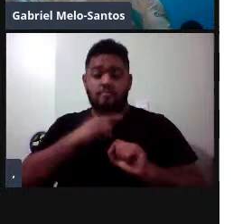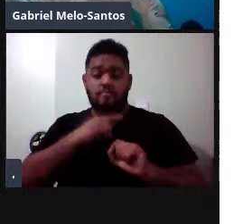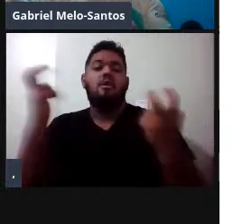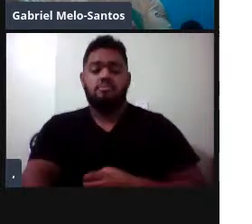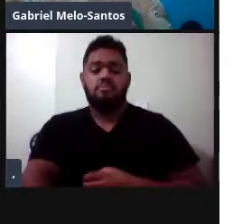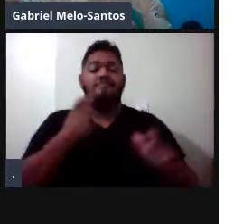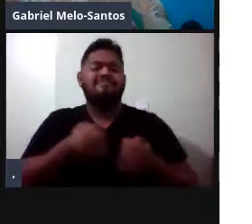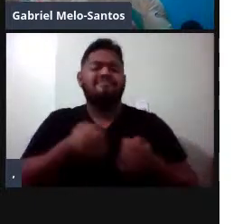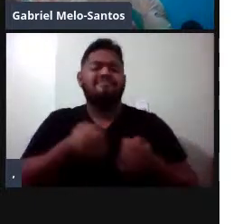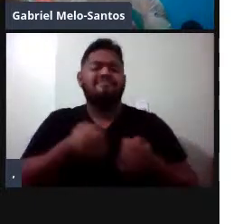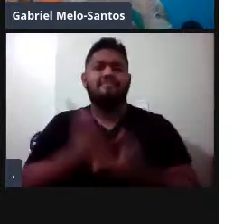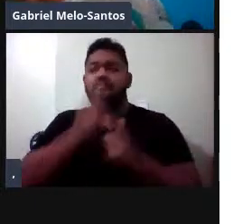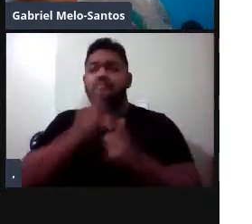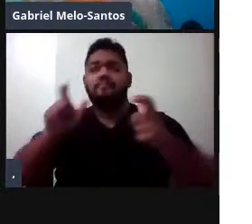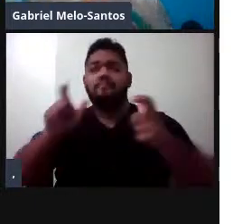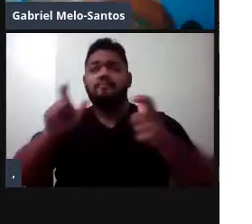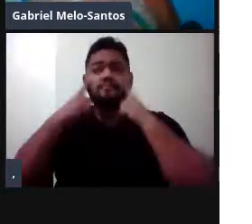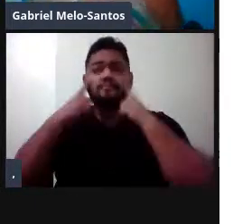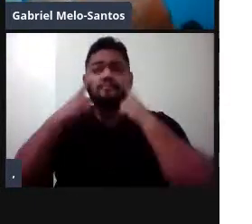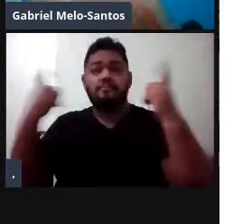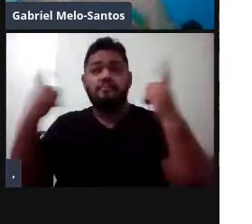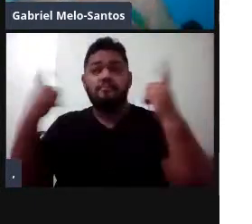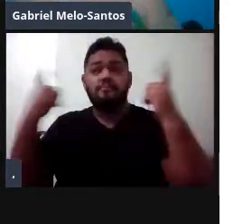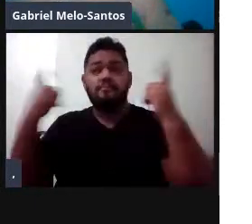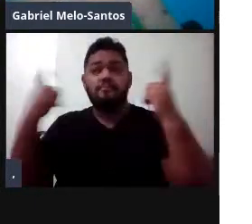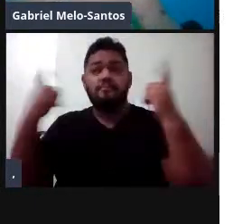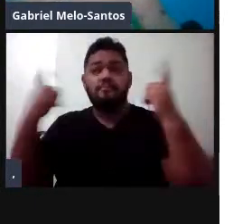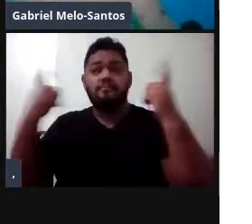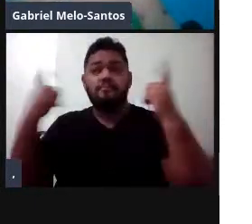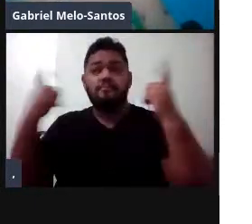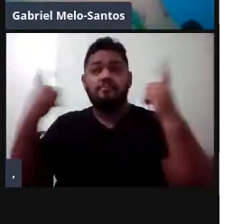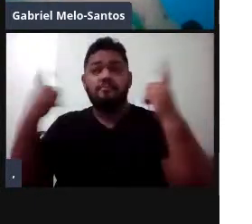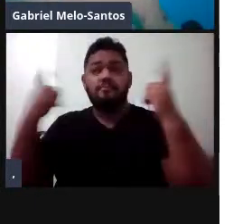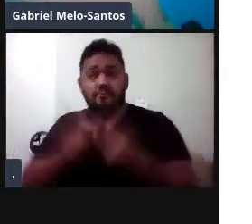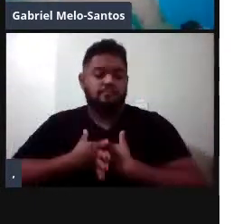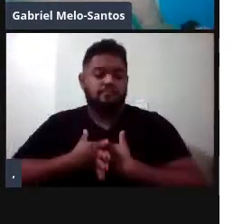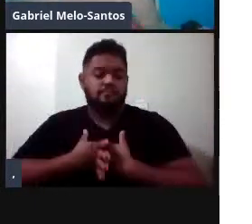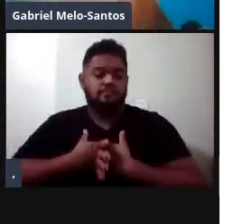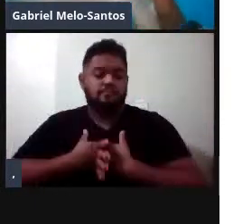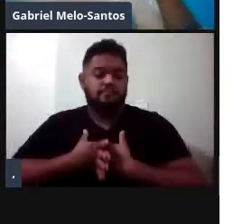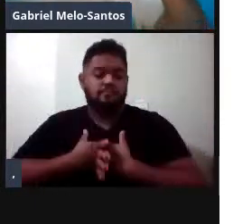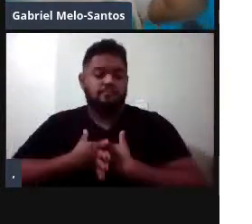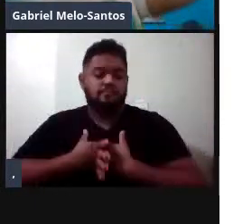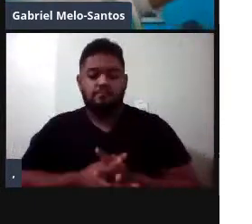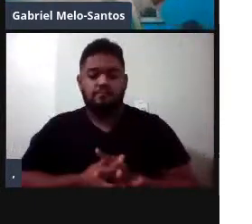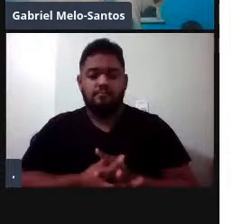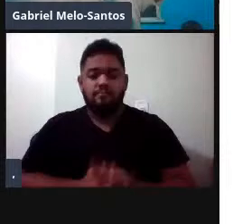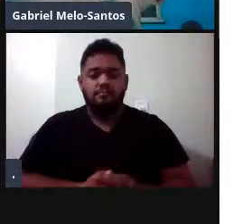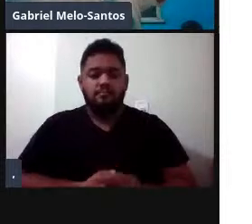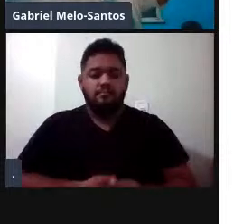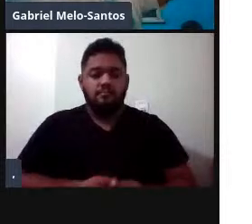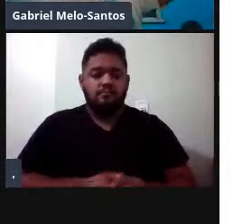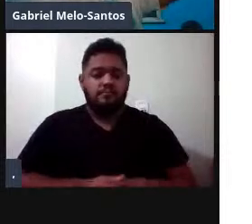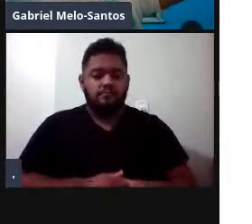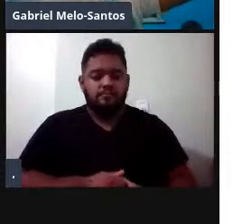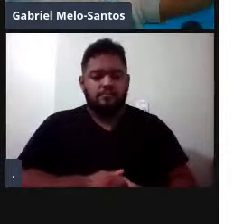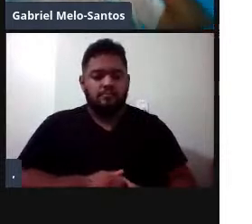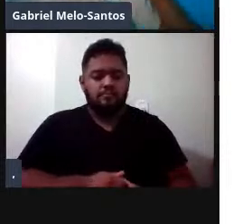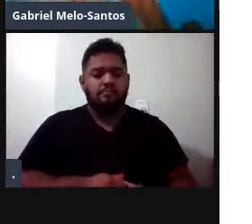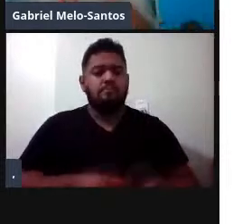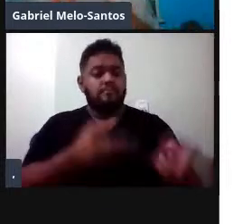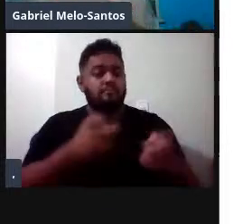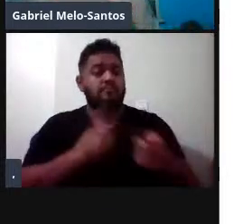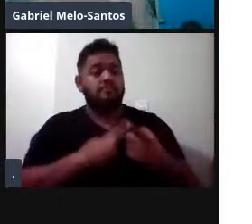E esses tipos mais abundantes, a gente vê, quer entender o que será que a função deles. Então vocês vão ver aí que